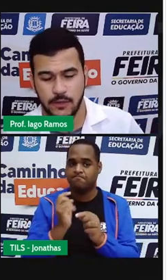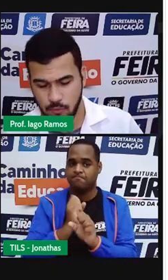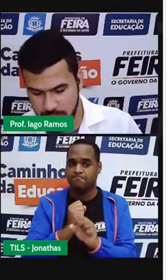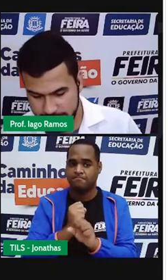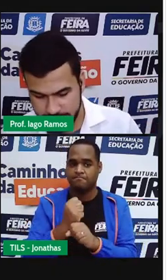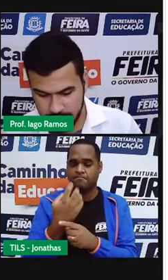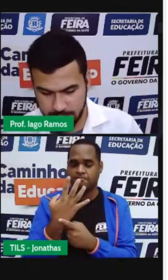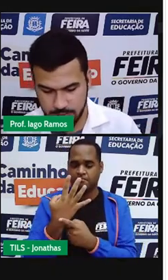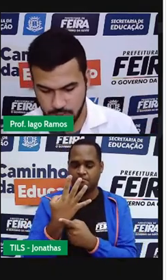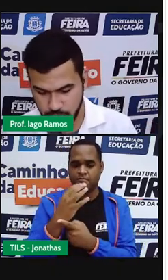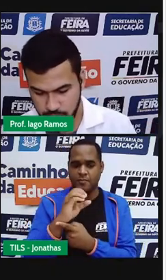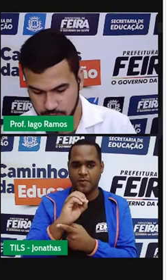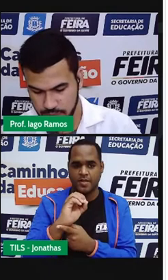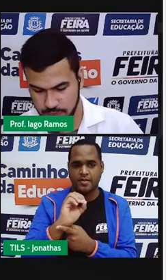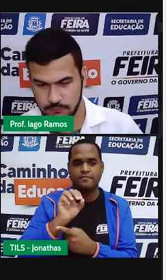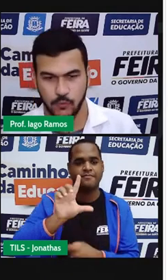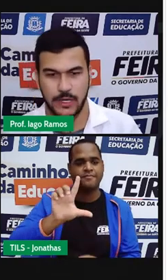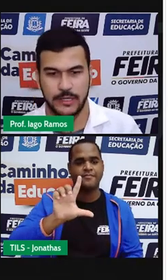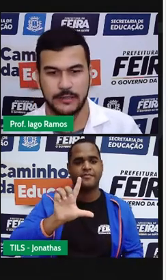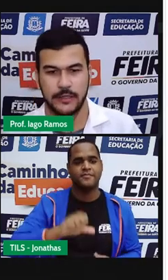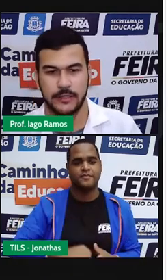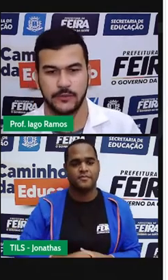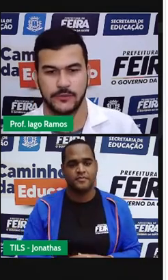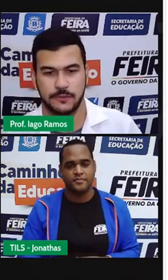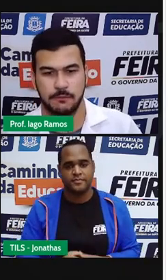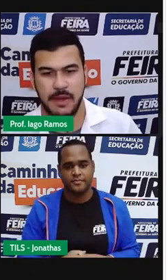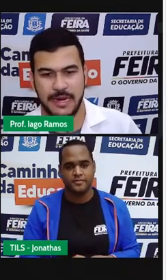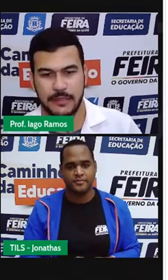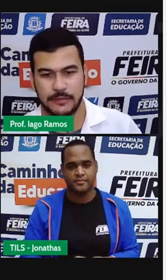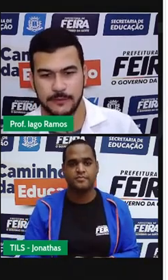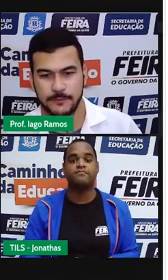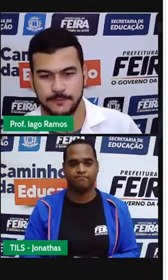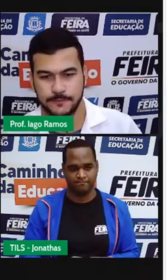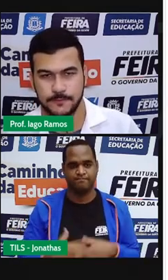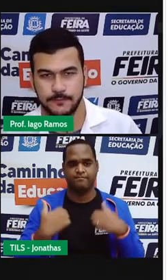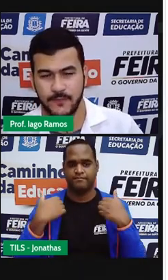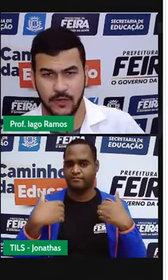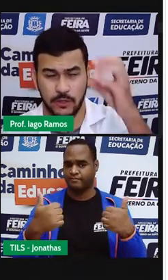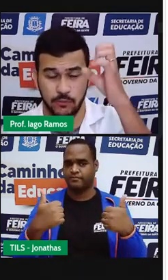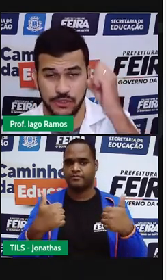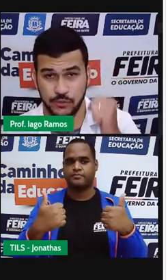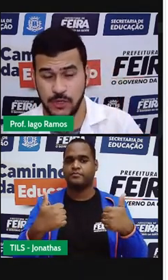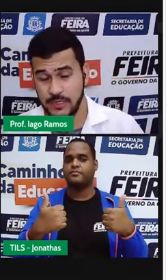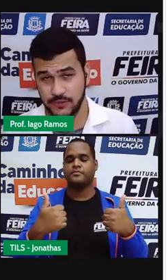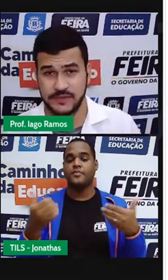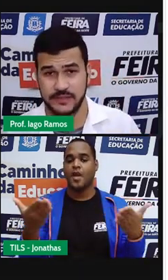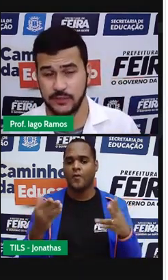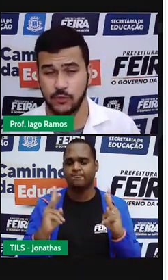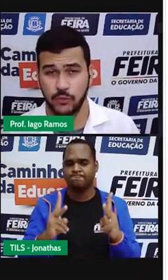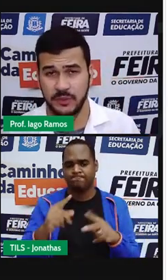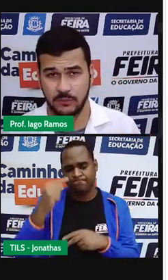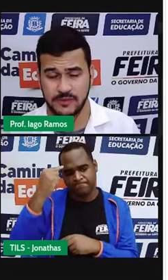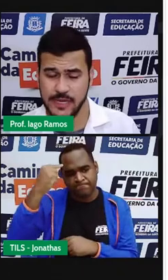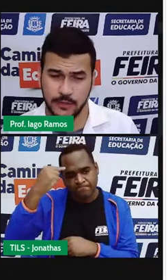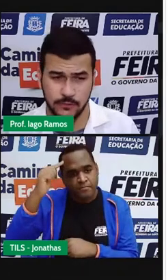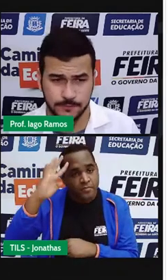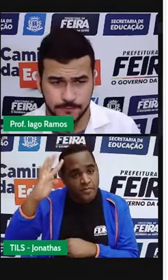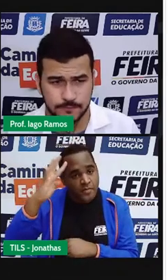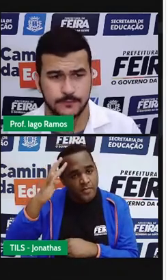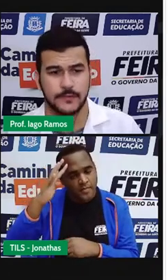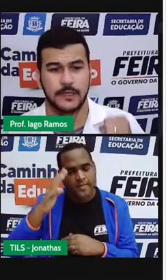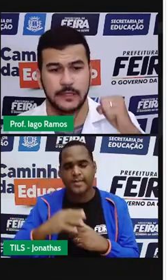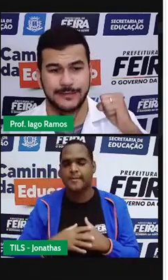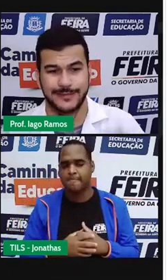dar 40 litros. 40 litros. Bacana. Agora, continua raciocinando comigo, certo?